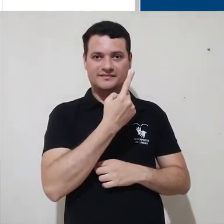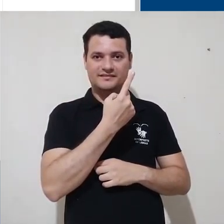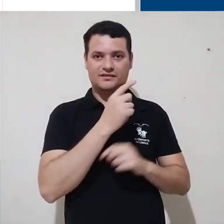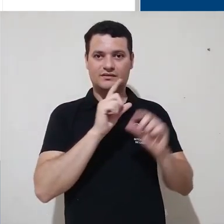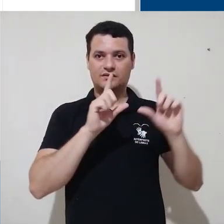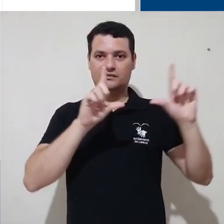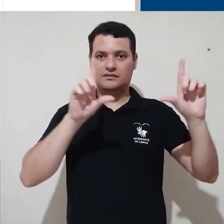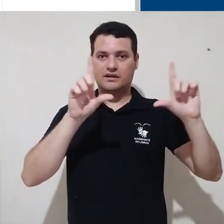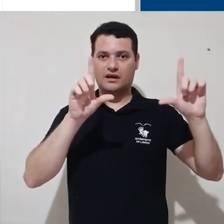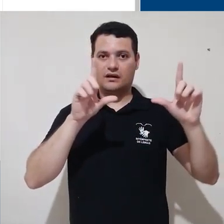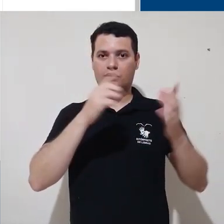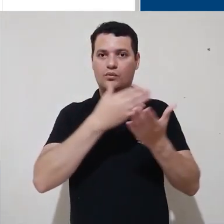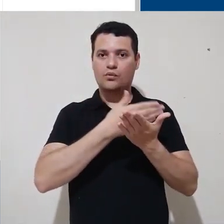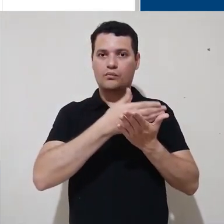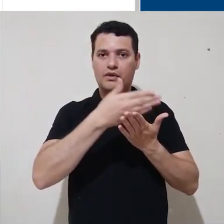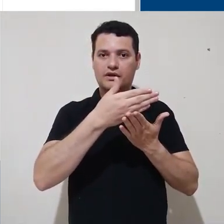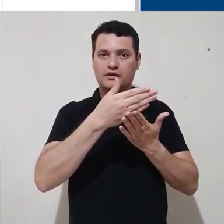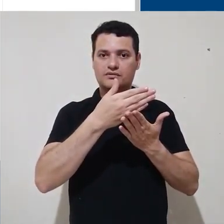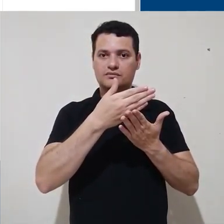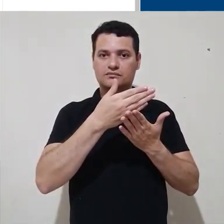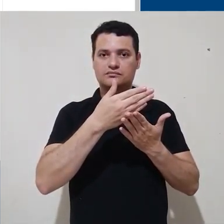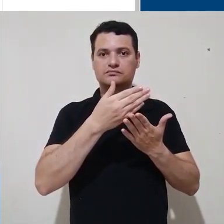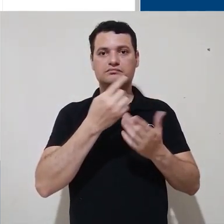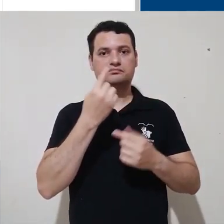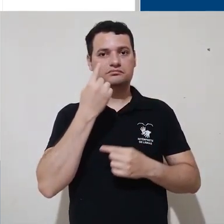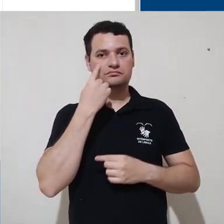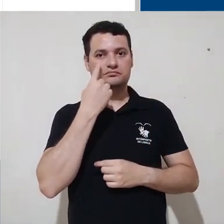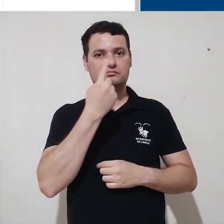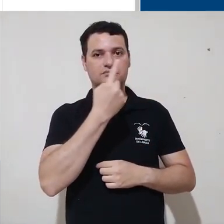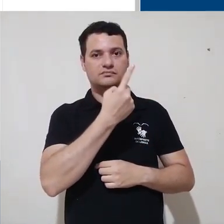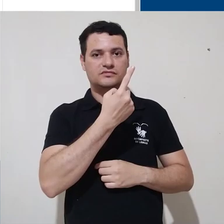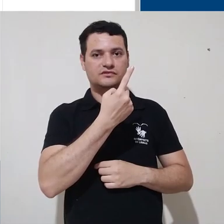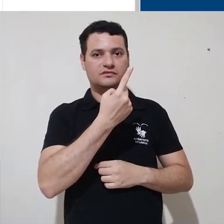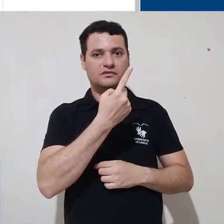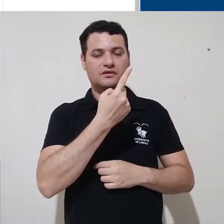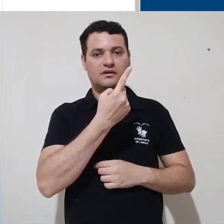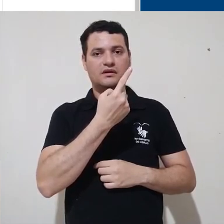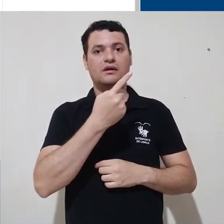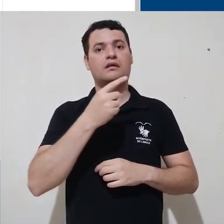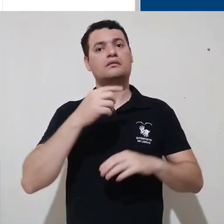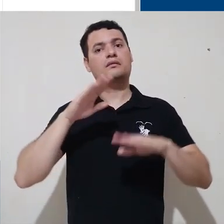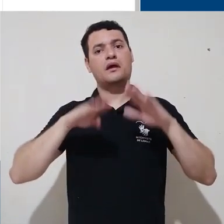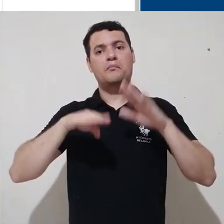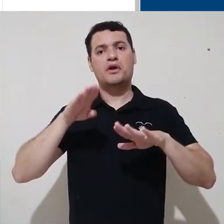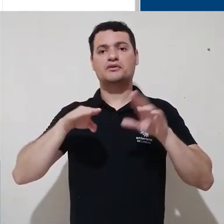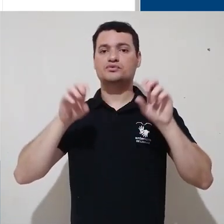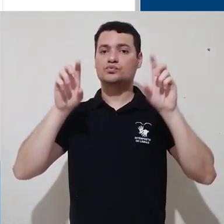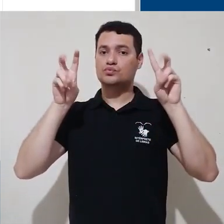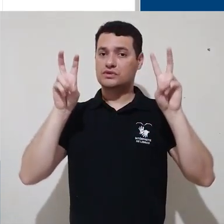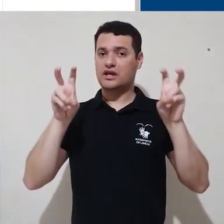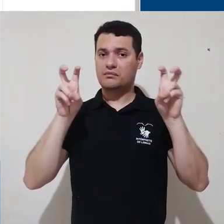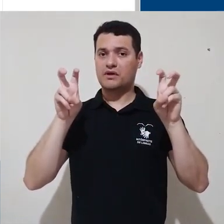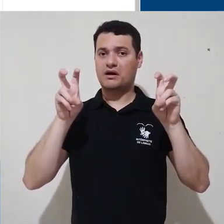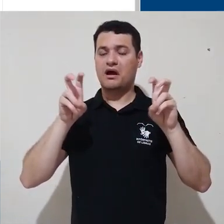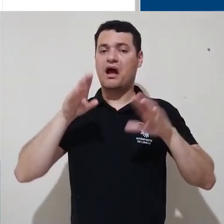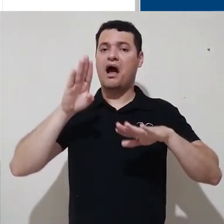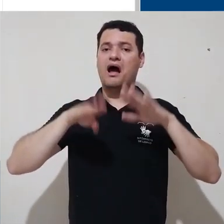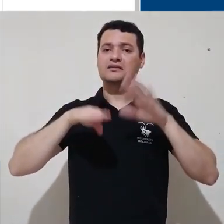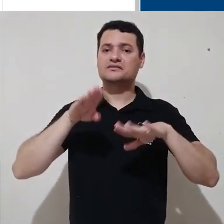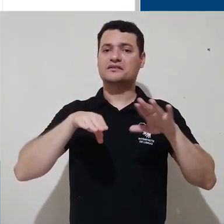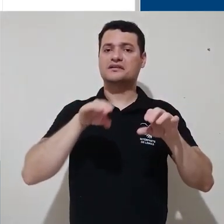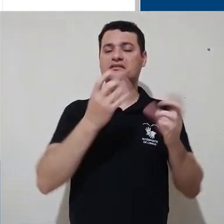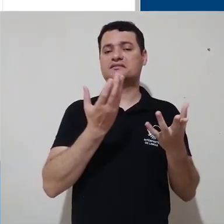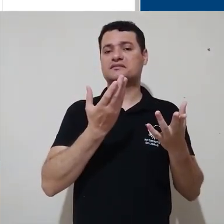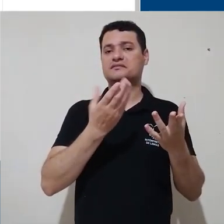tela inicial é opcional ao tema. Pode acontecer da plataforma ter um tema instalado que não tenha